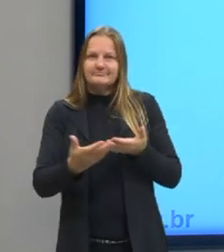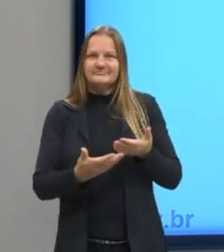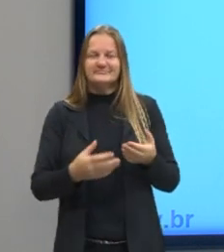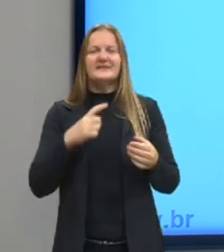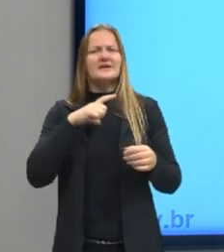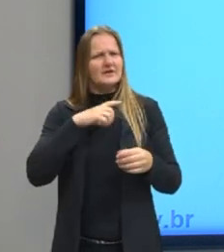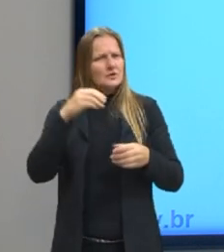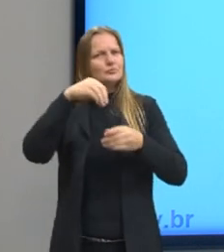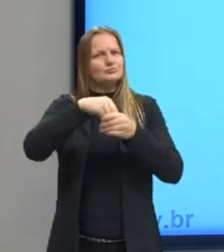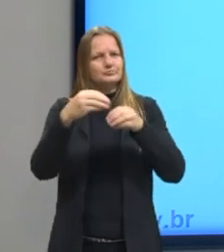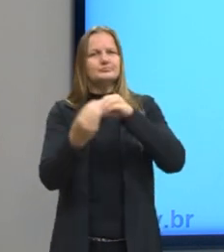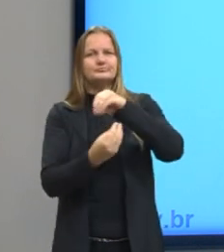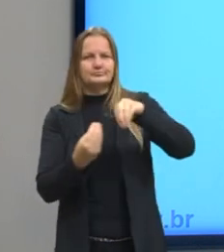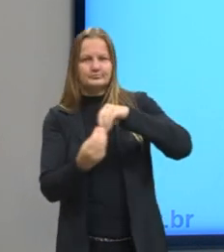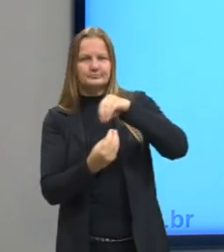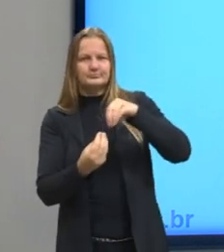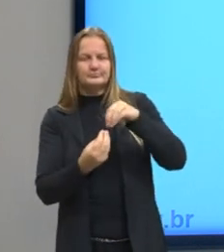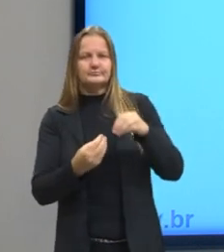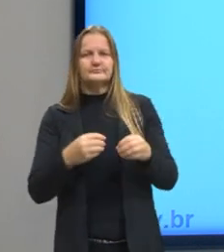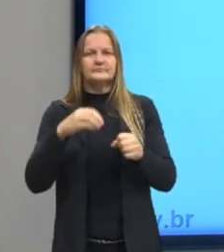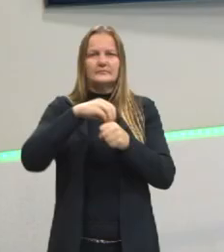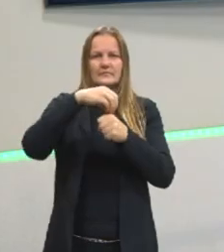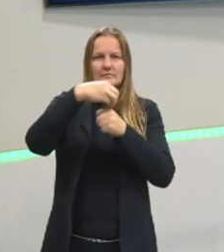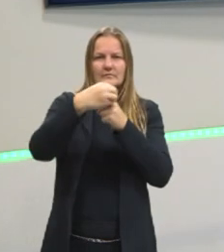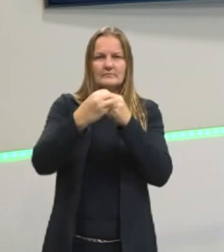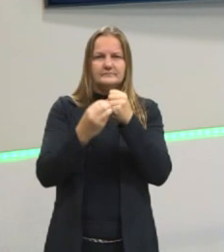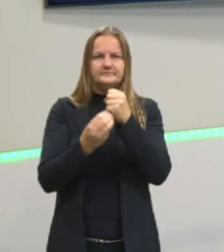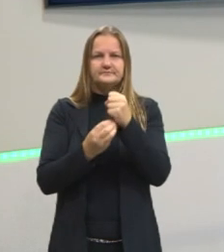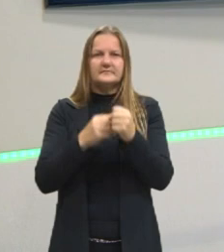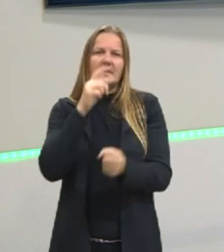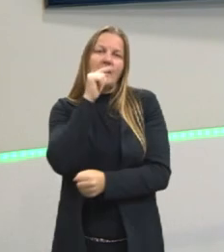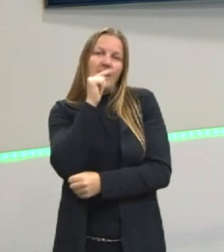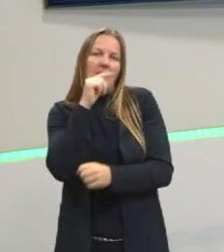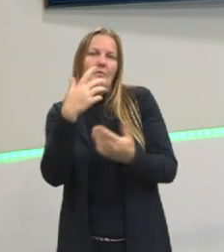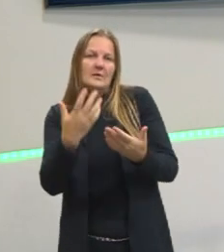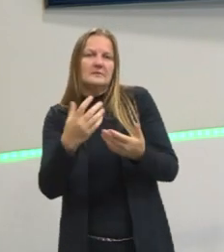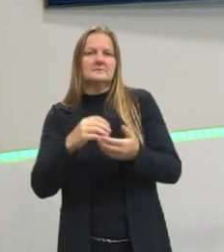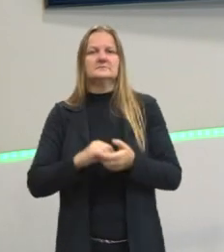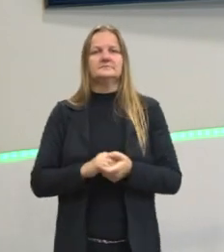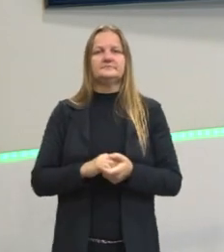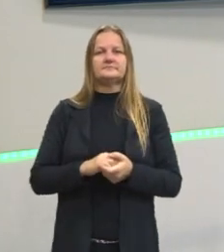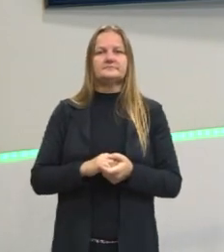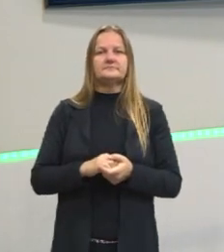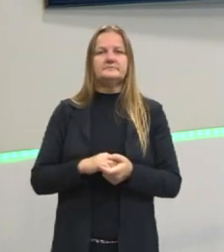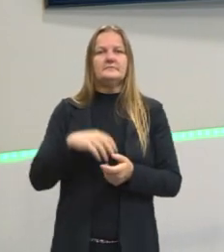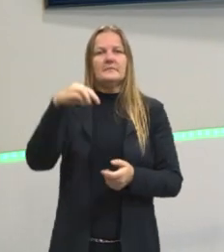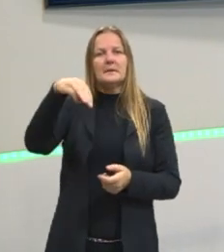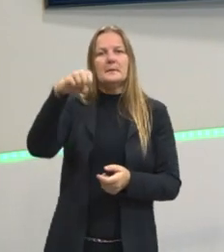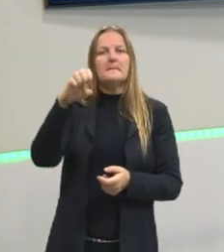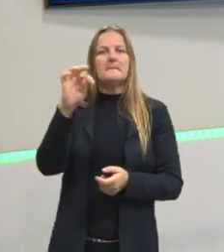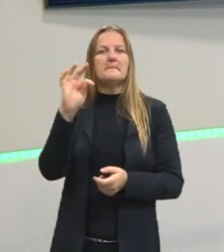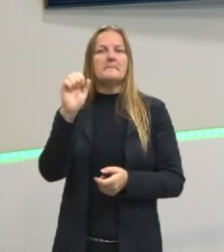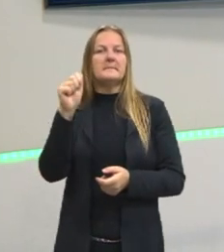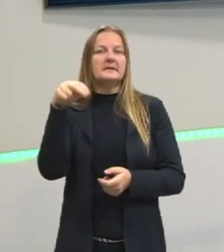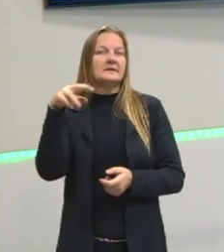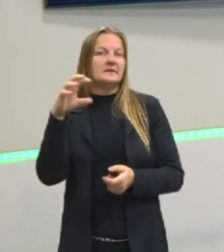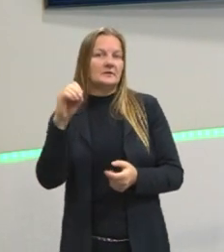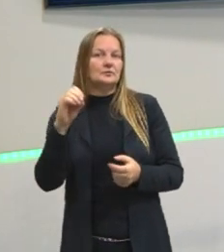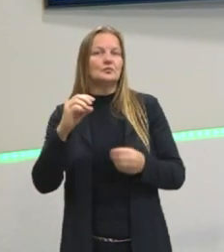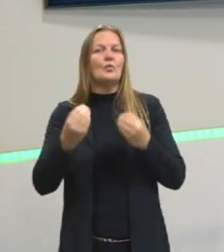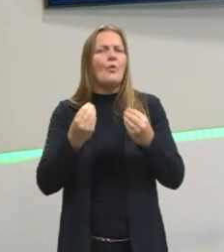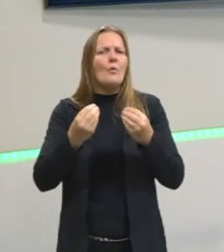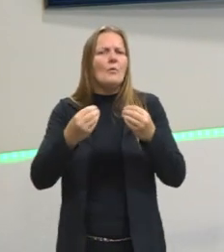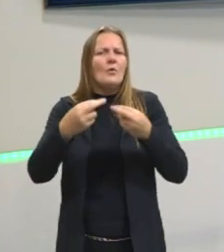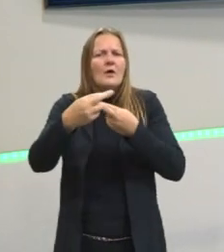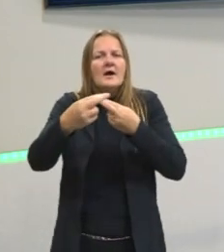composto formado, a minha molécula de água, a minha molécula de metano formado, mas como que ocorre